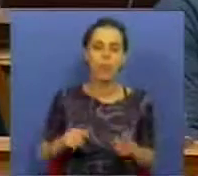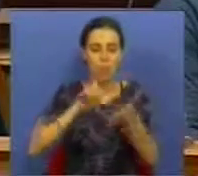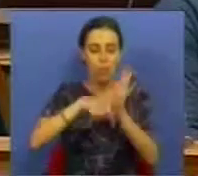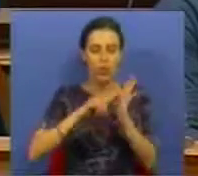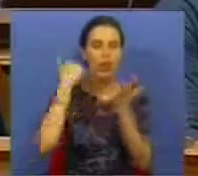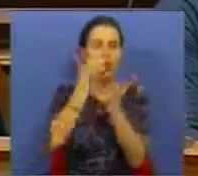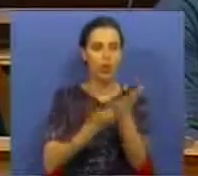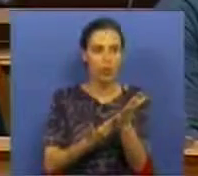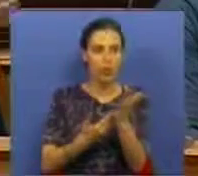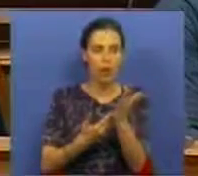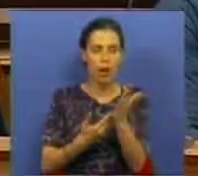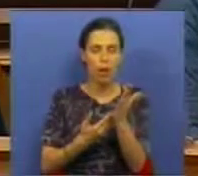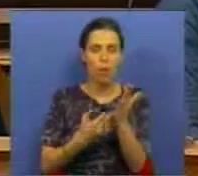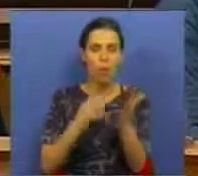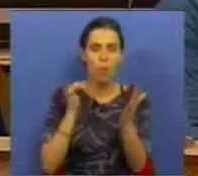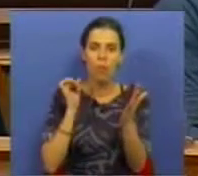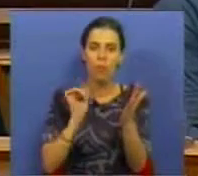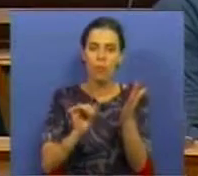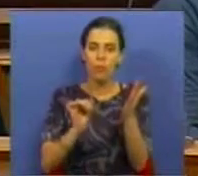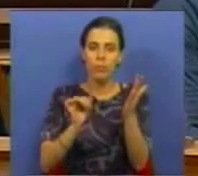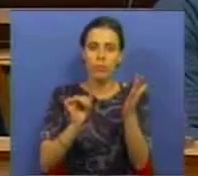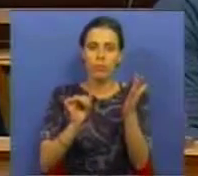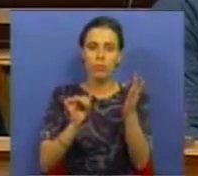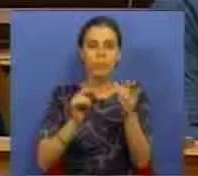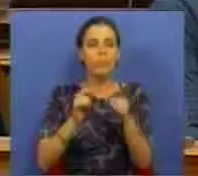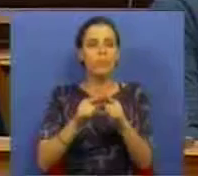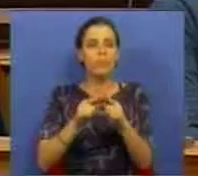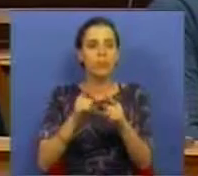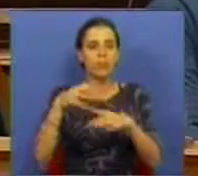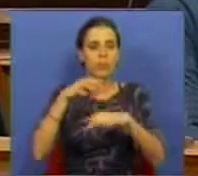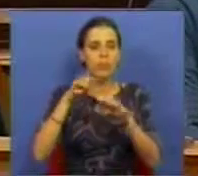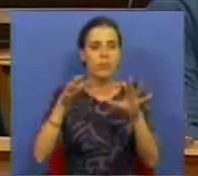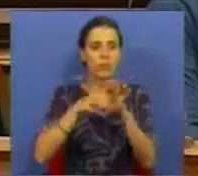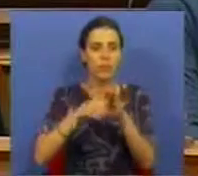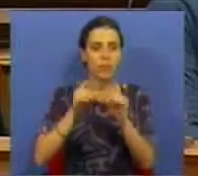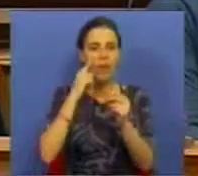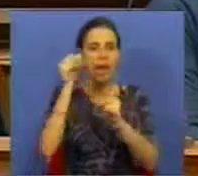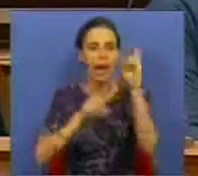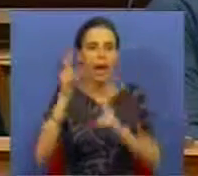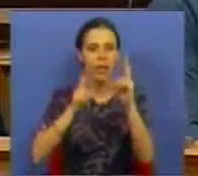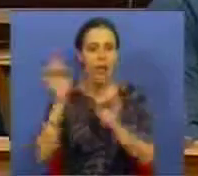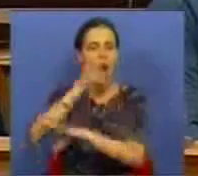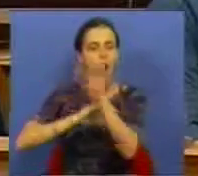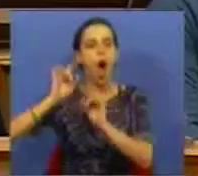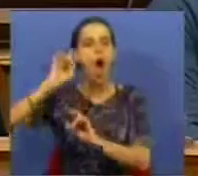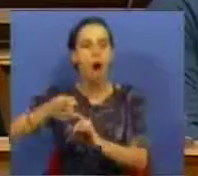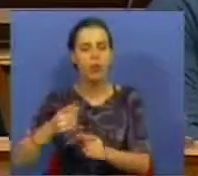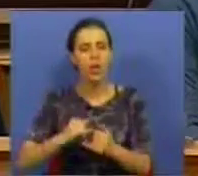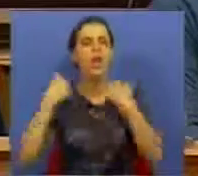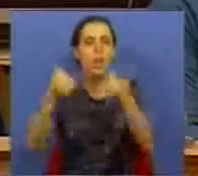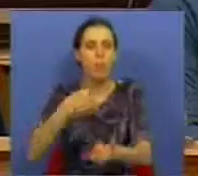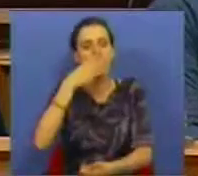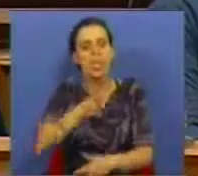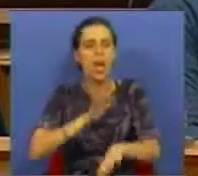um projeto de resolução para a instituição de uma agência de rating europeia, e na intervenção seguinte